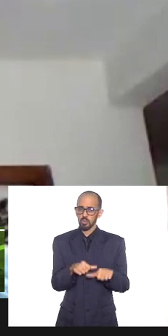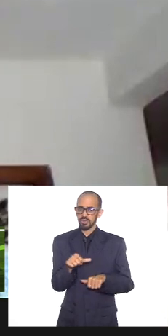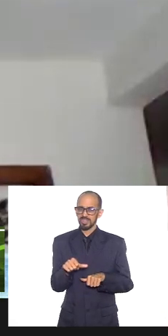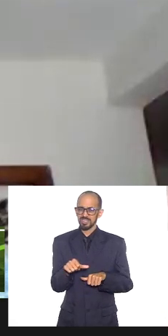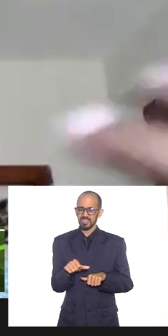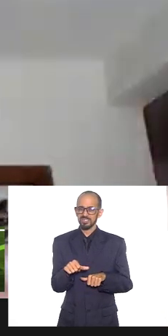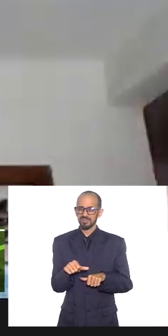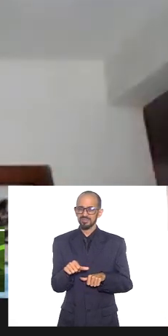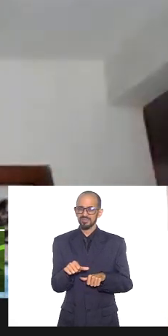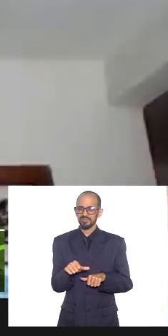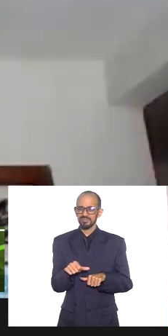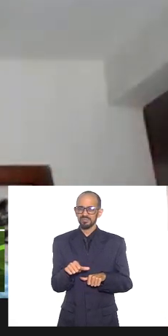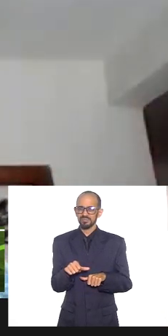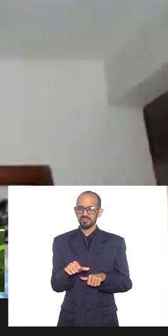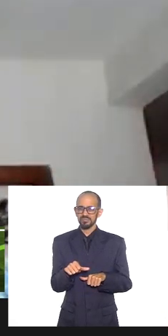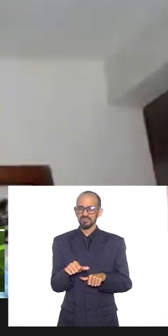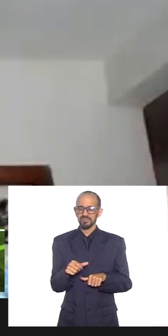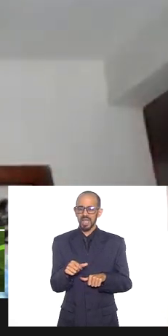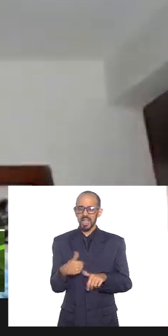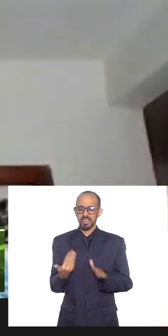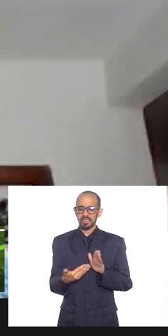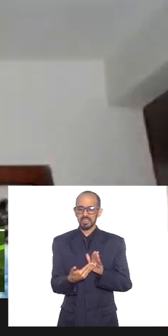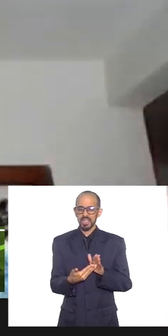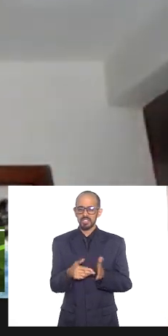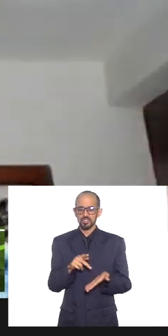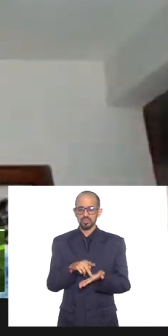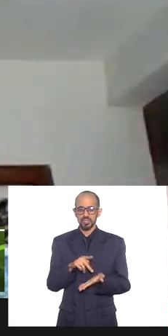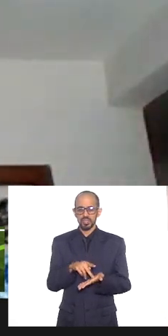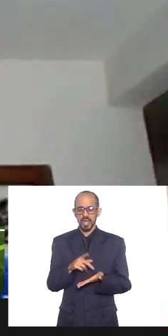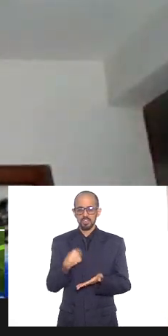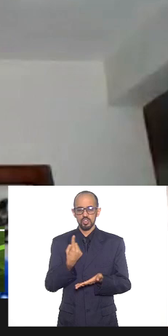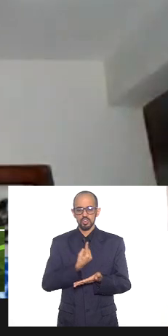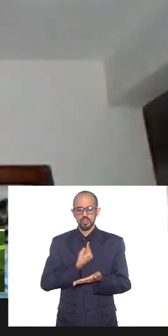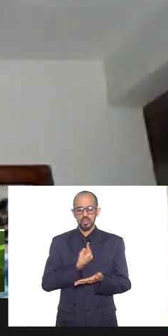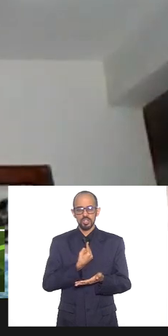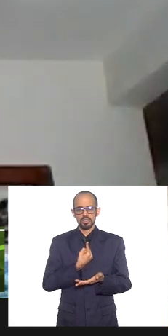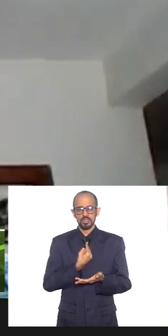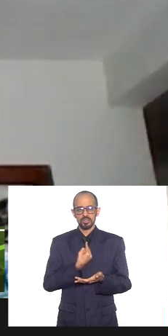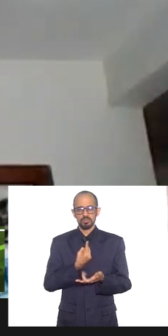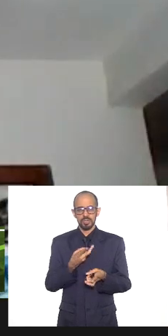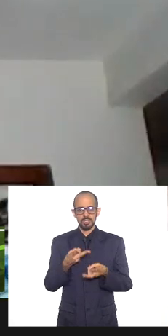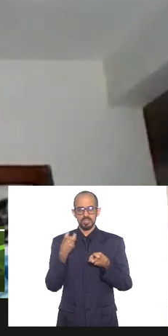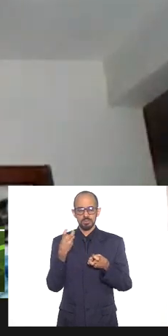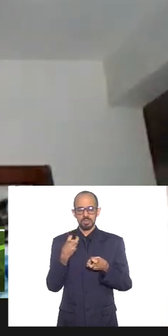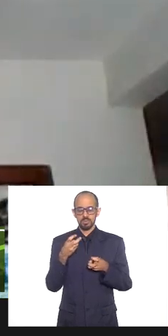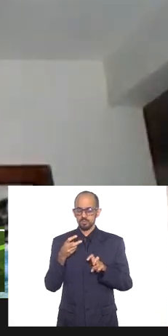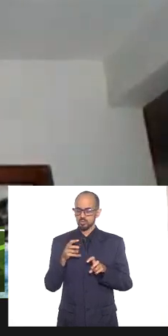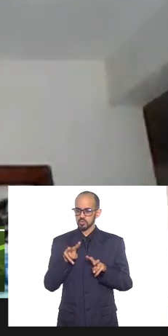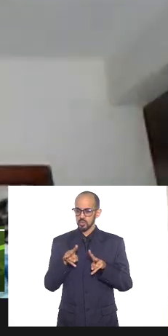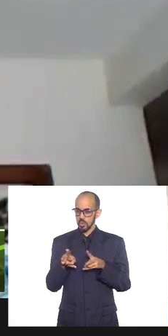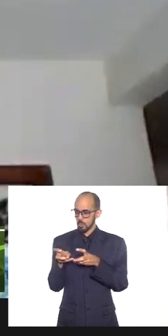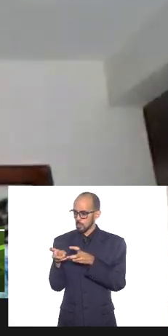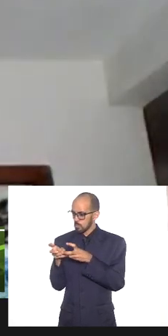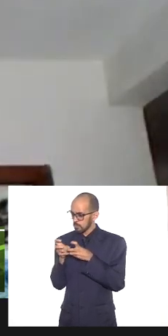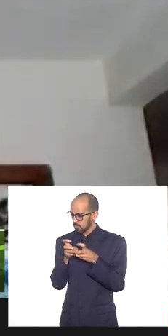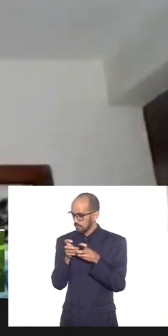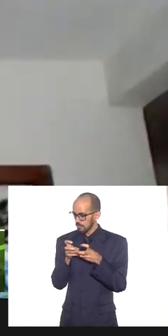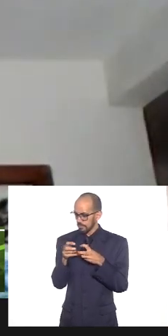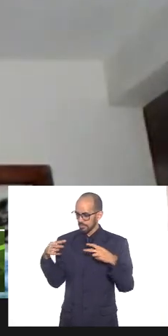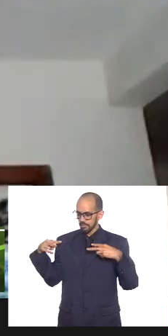uma mudança enquanto nós não de fato não tivermos o olhar para o outro pelo outro